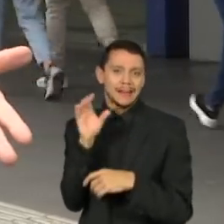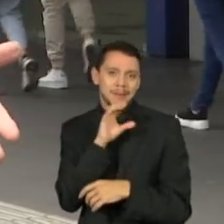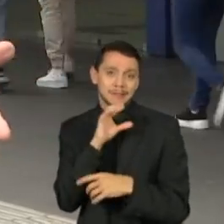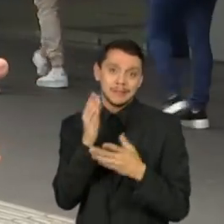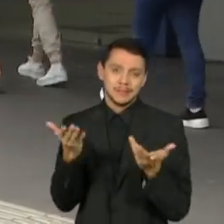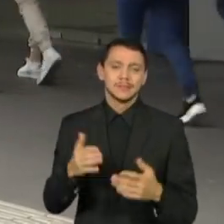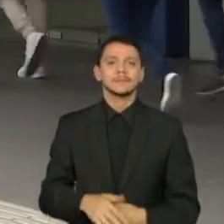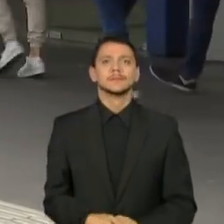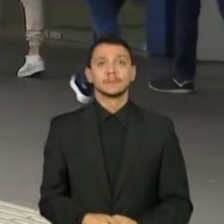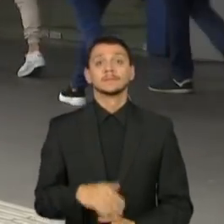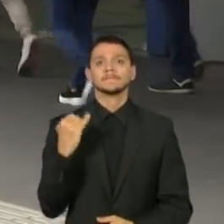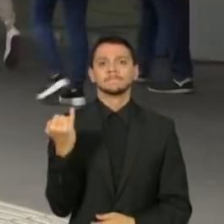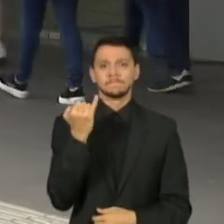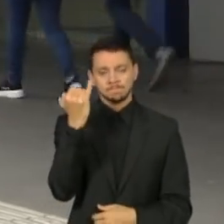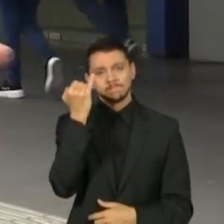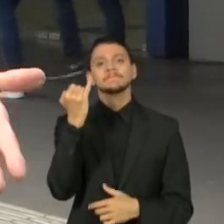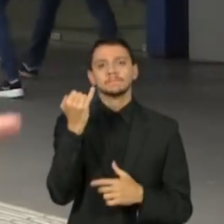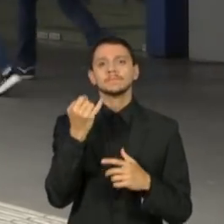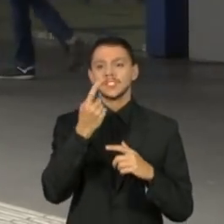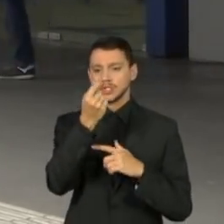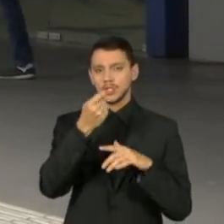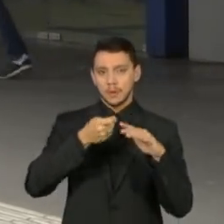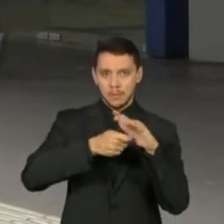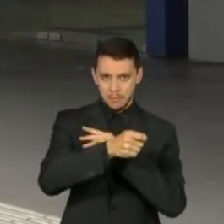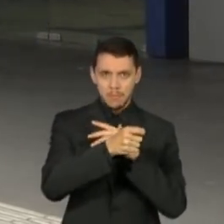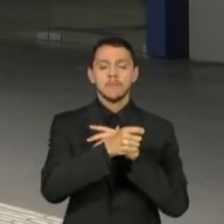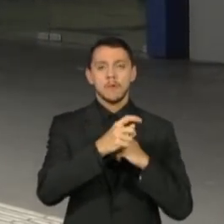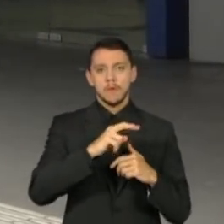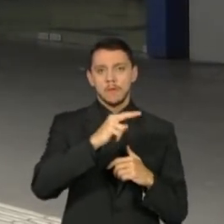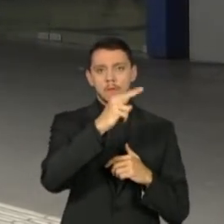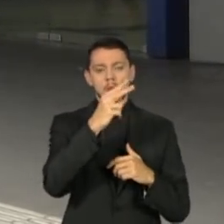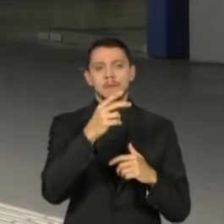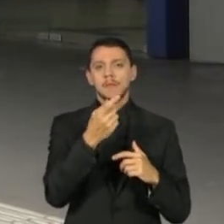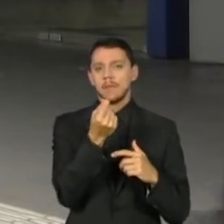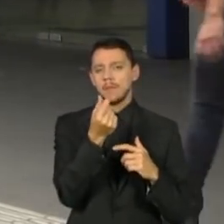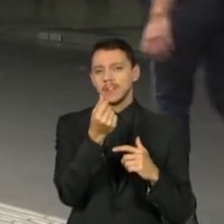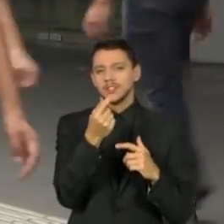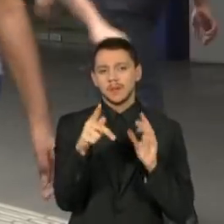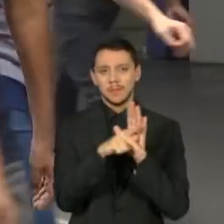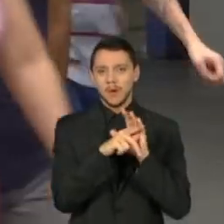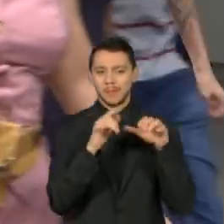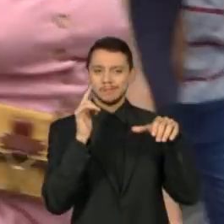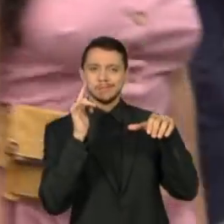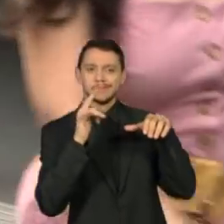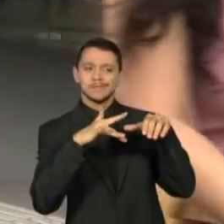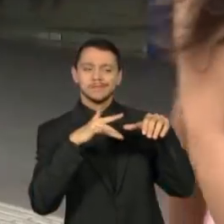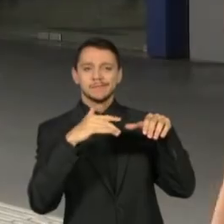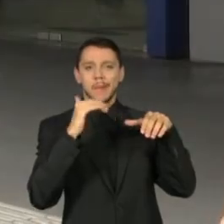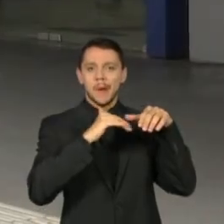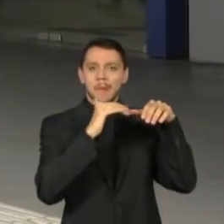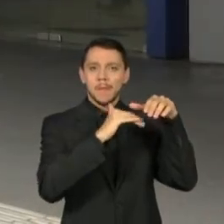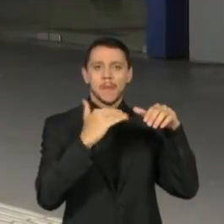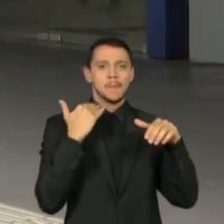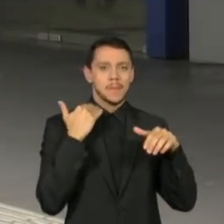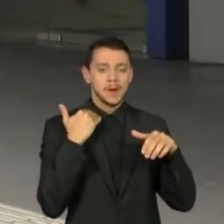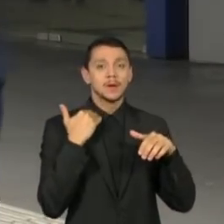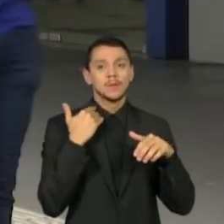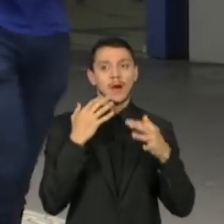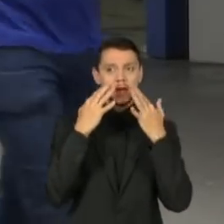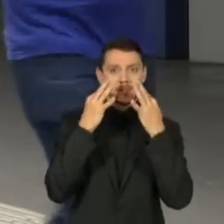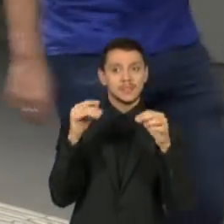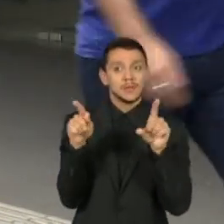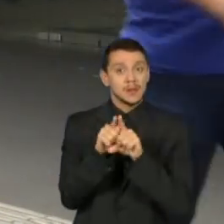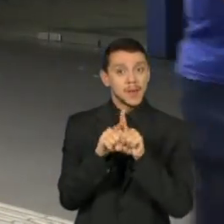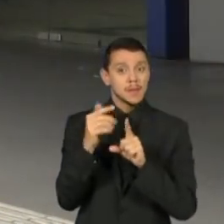importante quanto aplicar bem o dinheiro esquecido num banco é ficar atento às contas não encerradas,